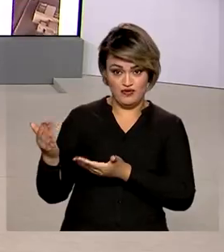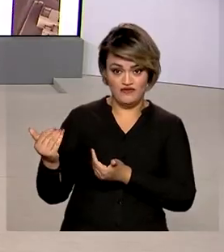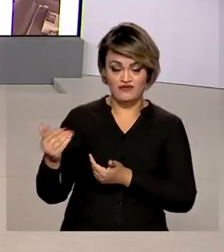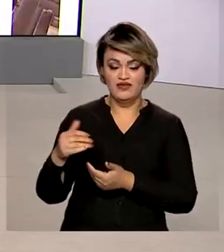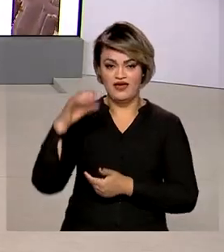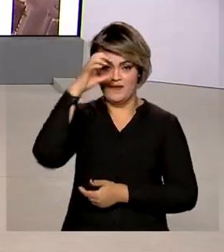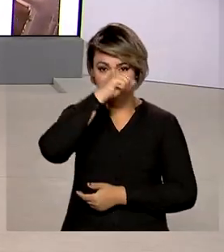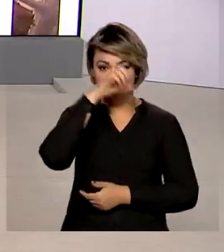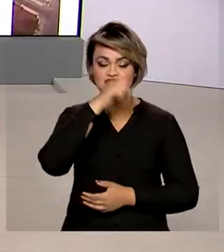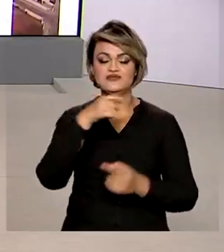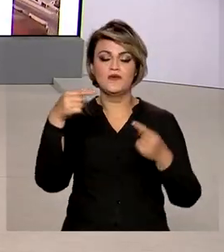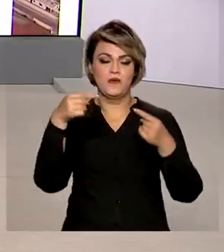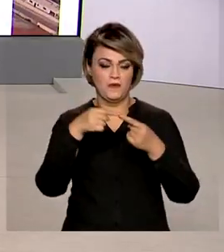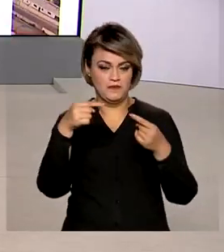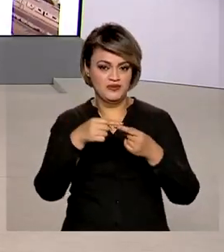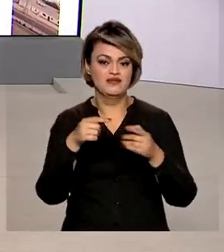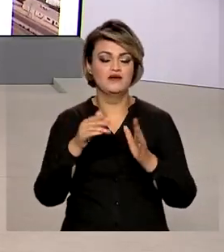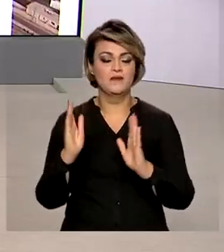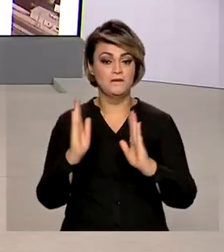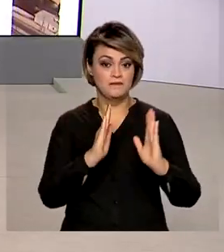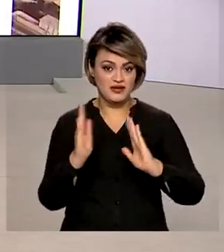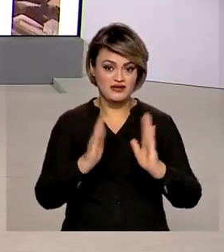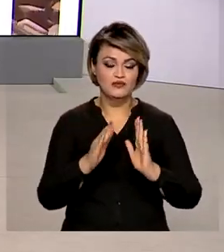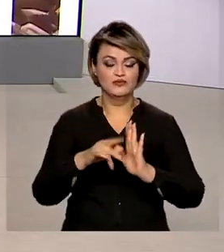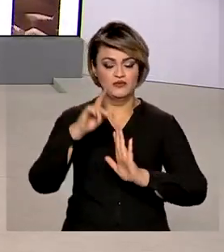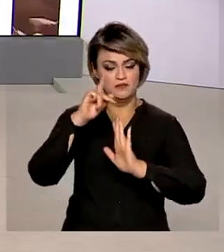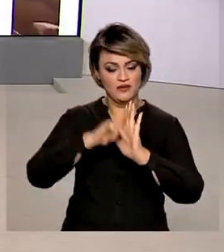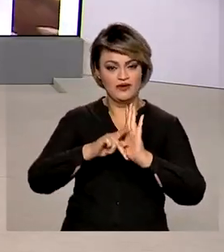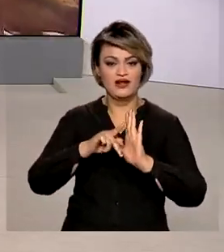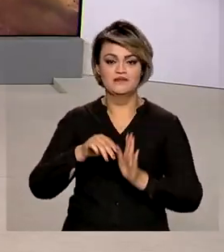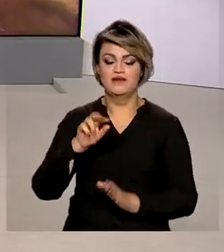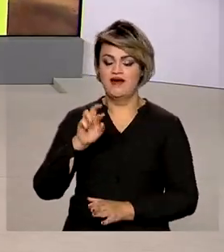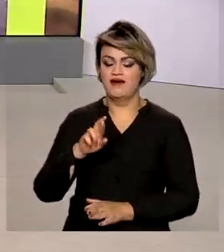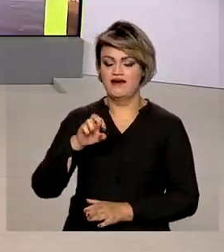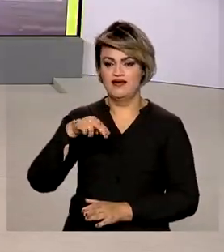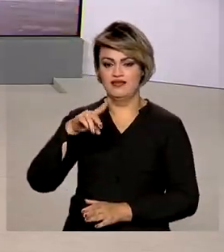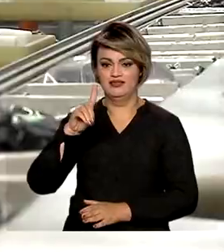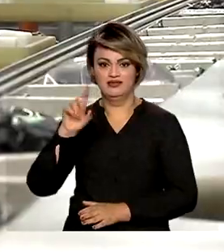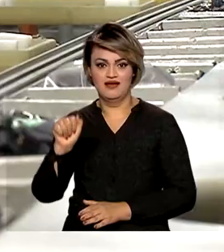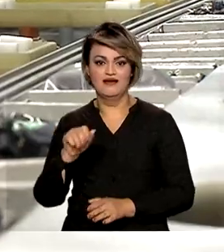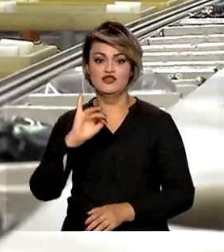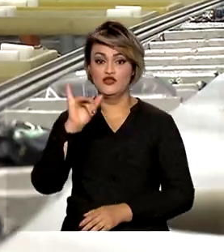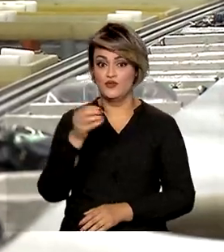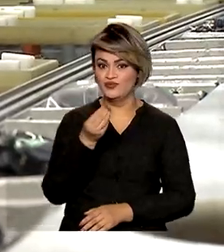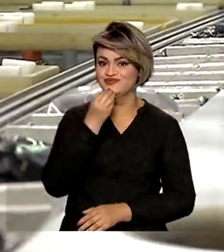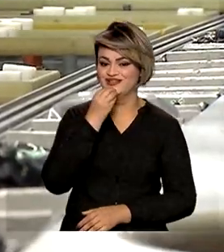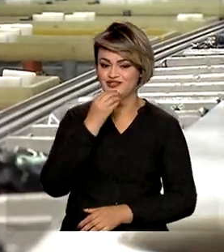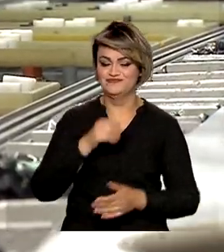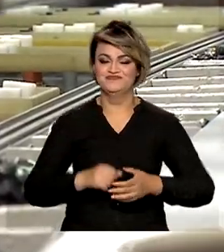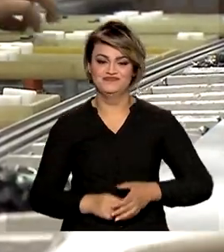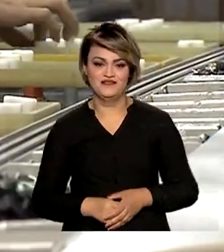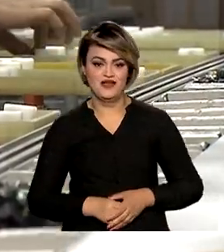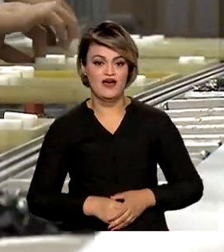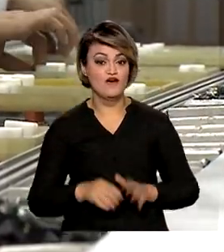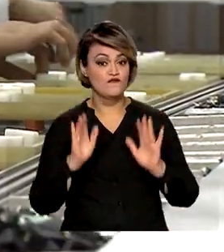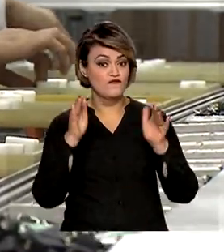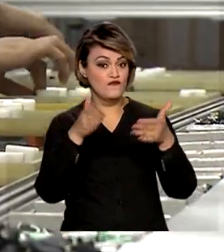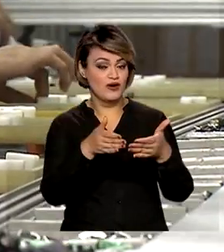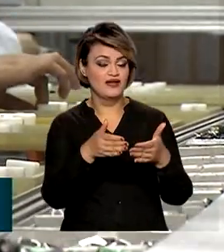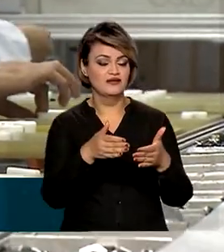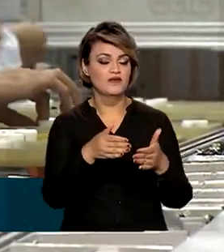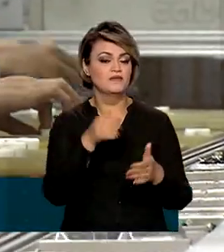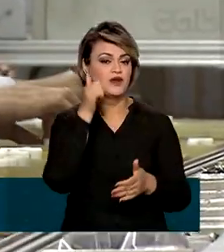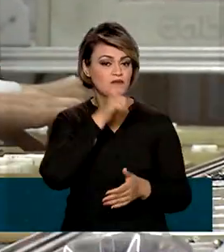também faz parte de mais uma etapa do programa Renda e Oportunidade. Voltado principalmente para a